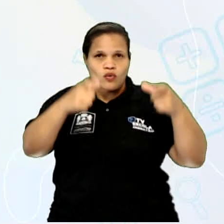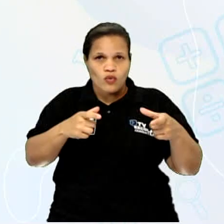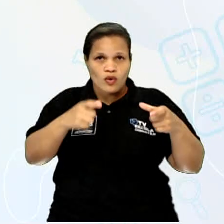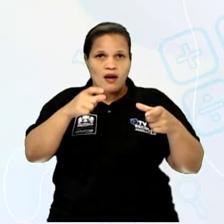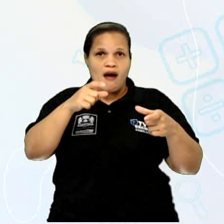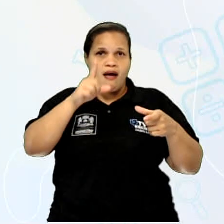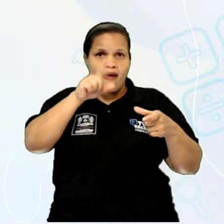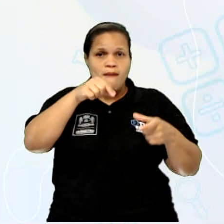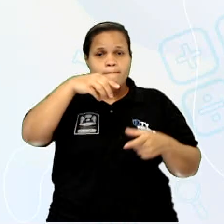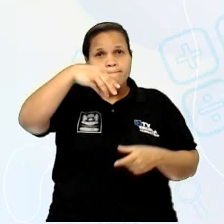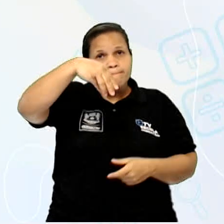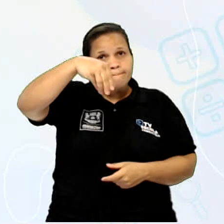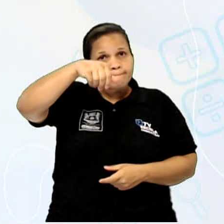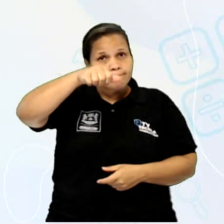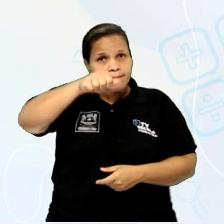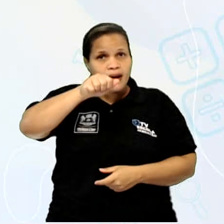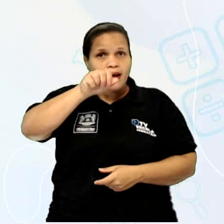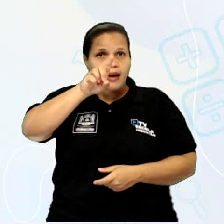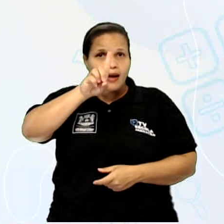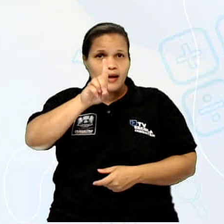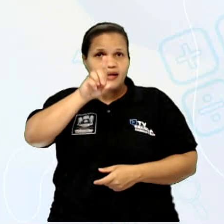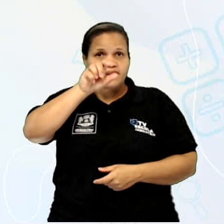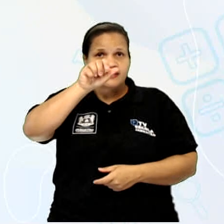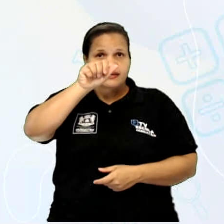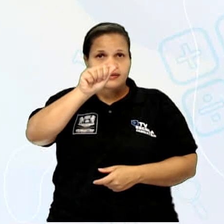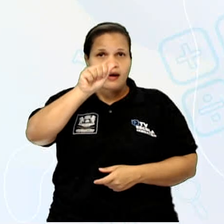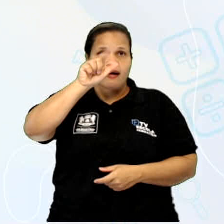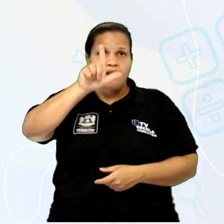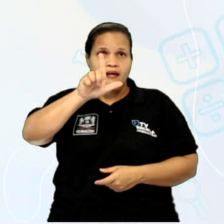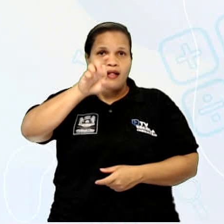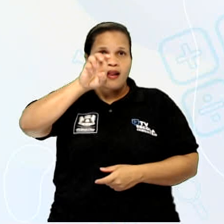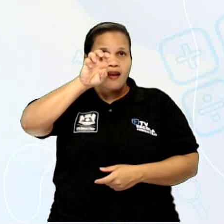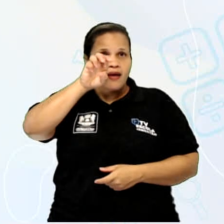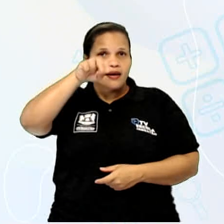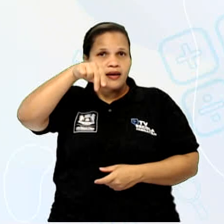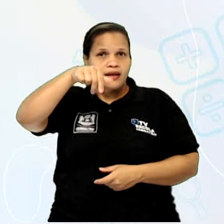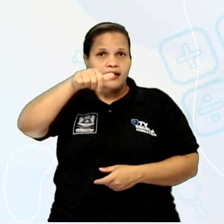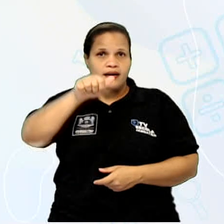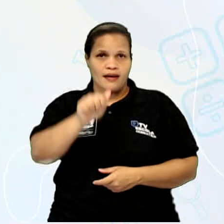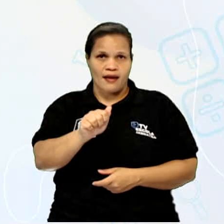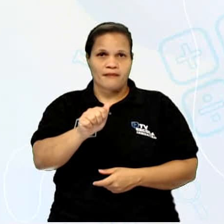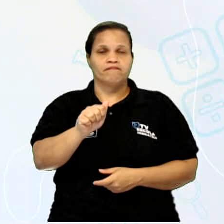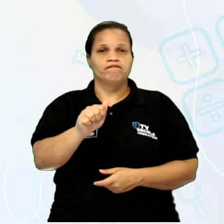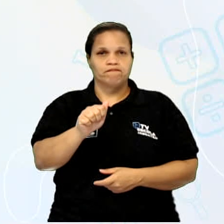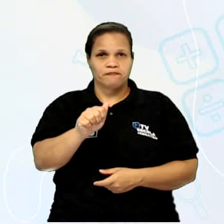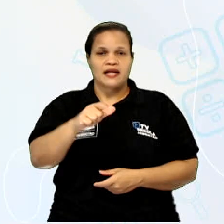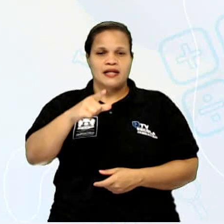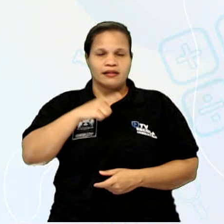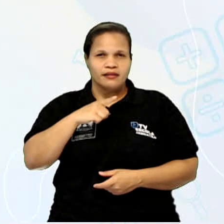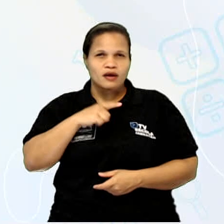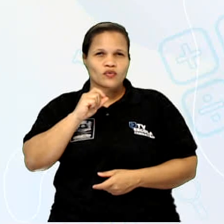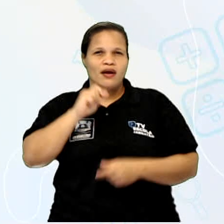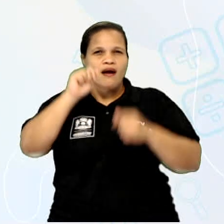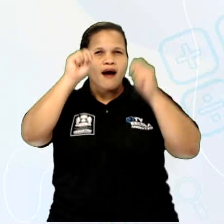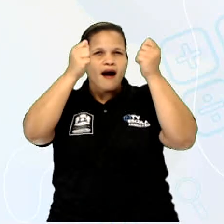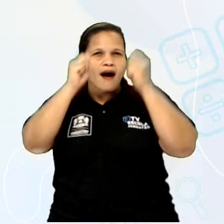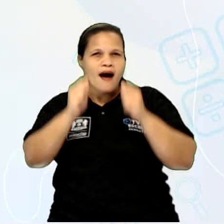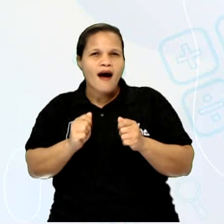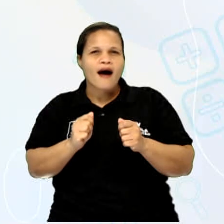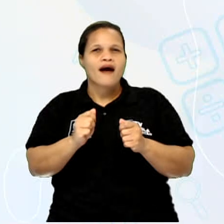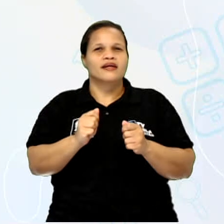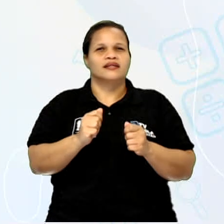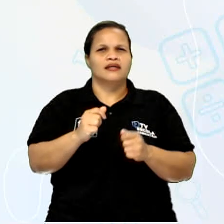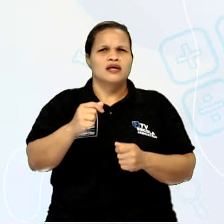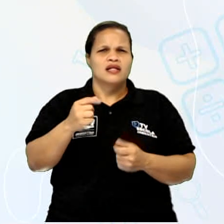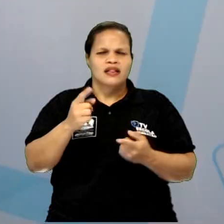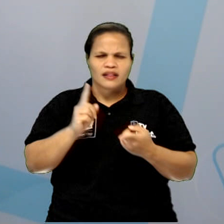museu é super importante, porque ele preserva a memória, valores históricos, a arte e a cultura dos afrodescendentes.